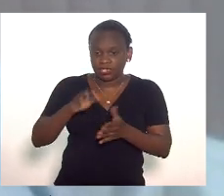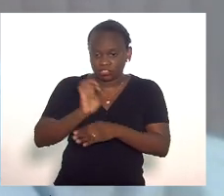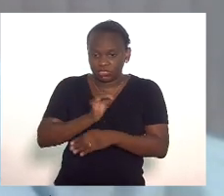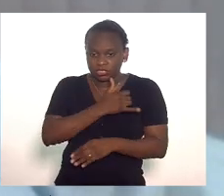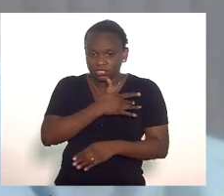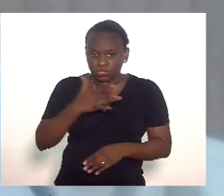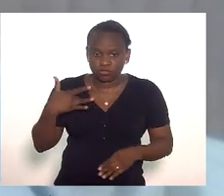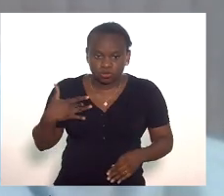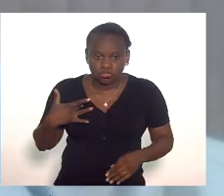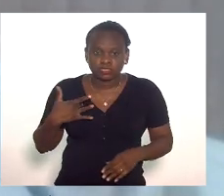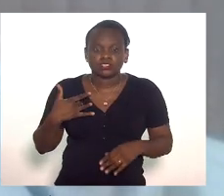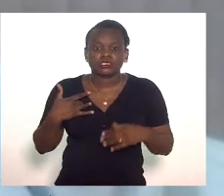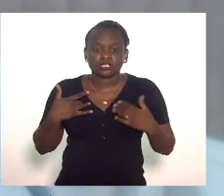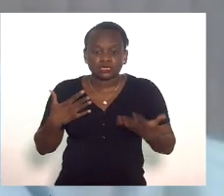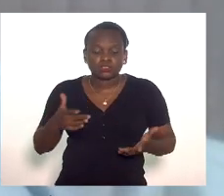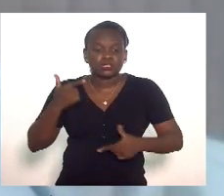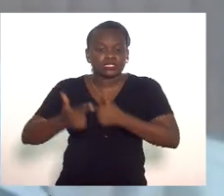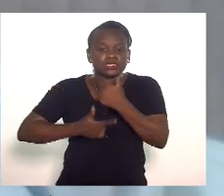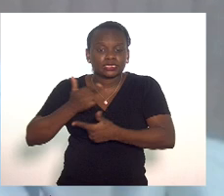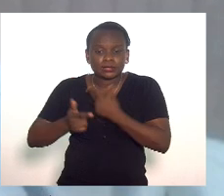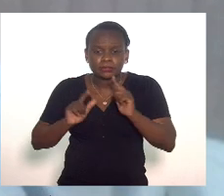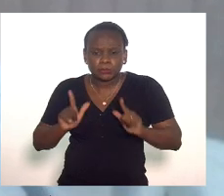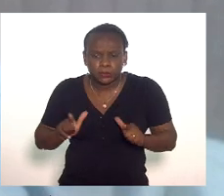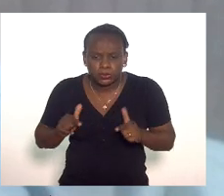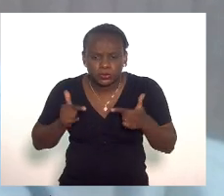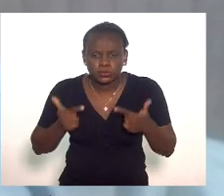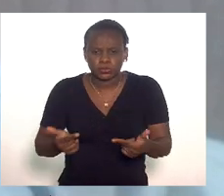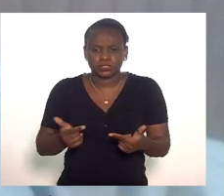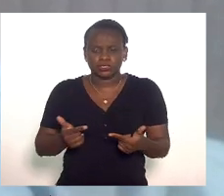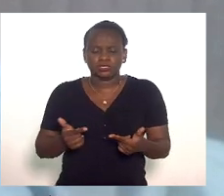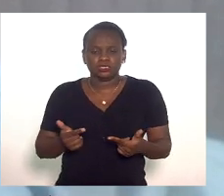em que a gente fez um trabalho intenso